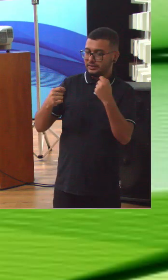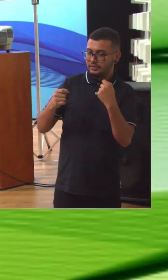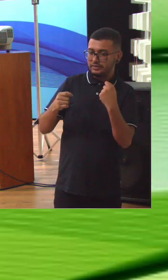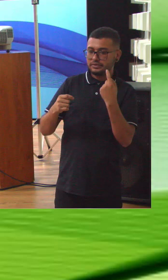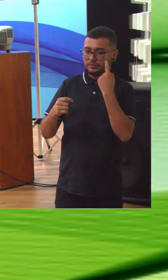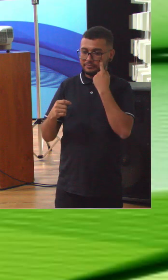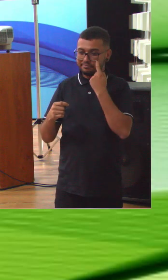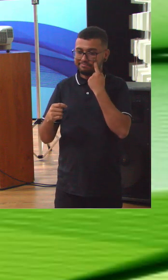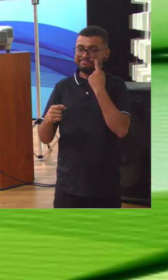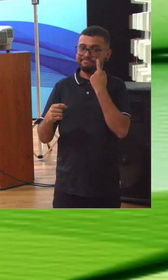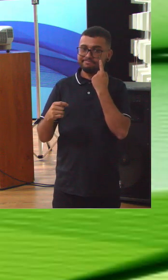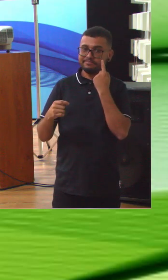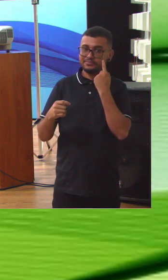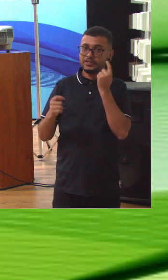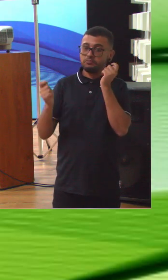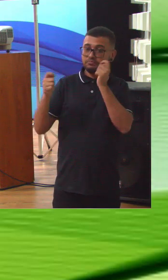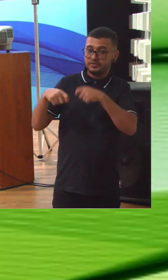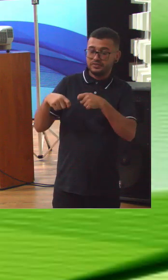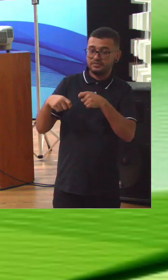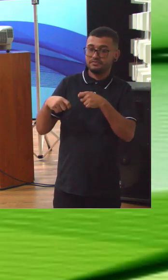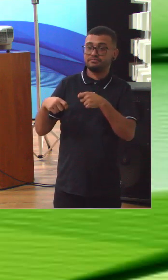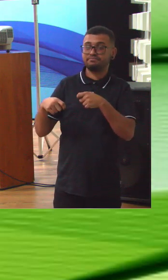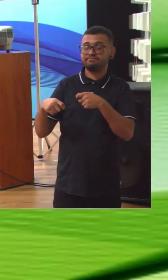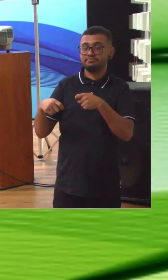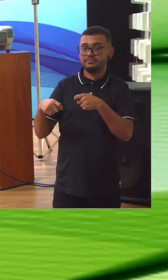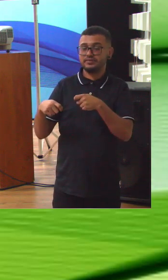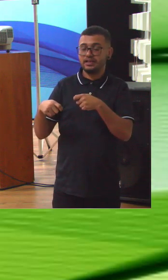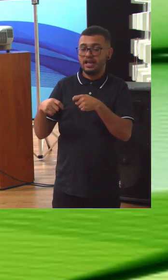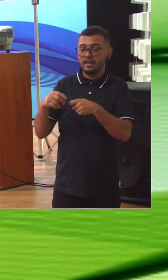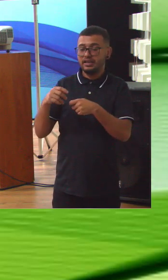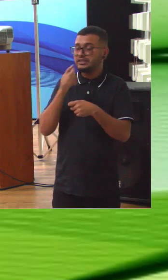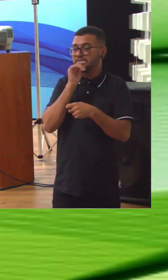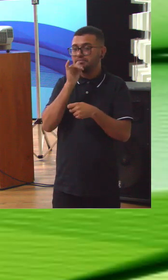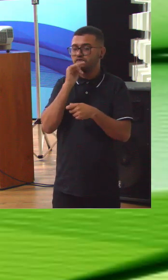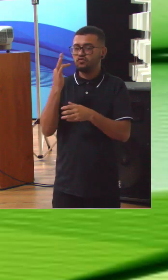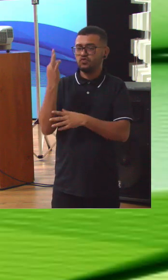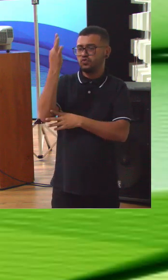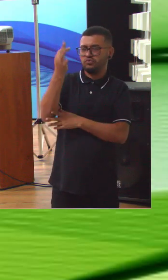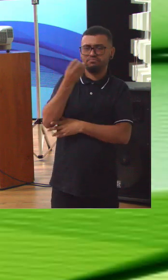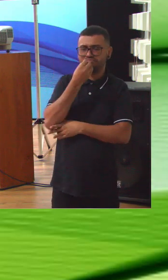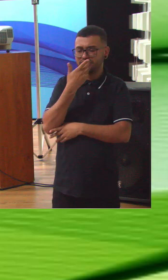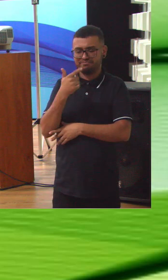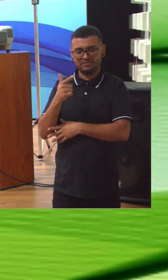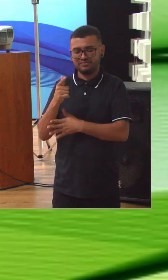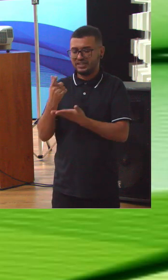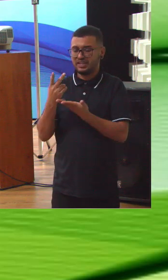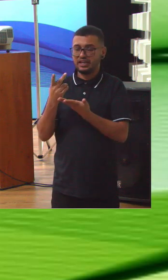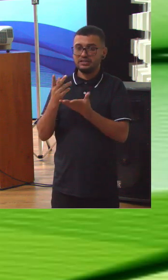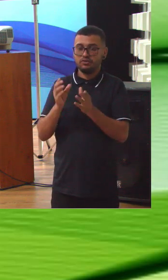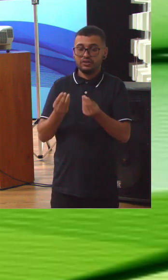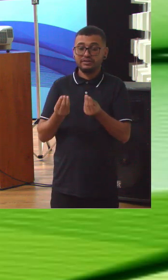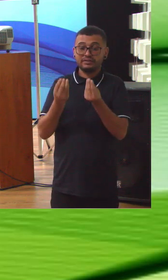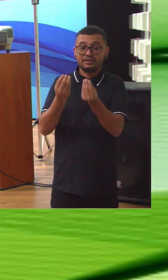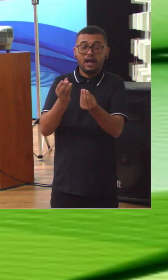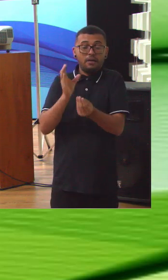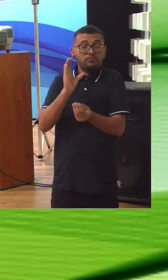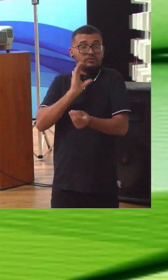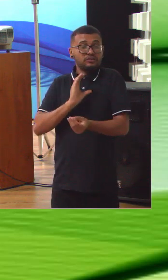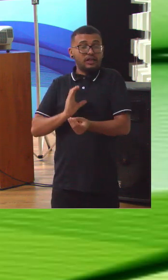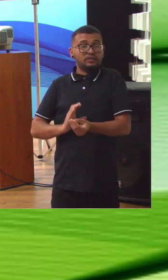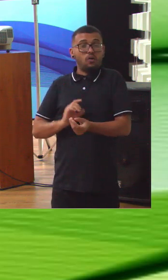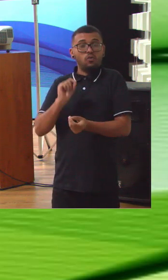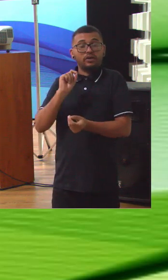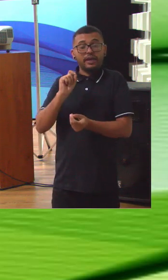apontando para a probabilidade de não produzir resultados não entregar a cidadania aquilo que